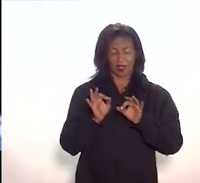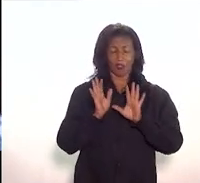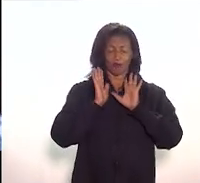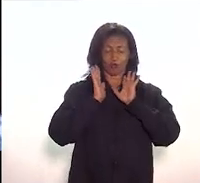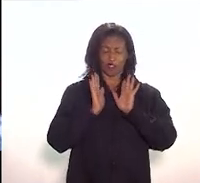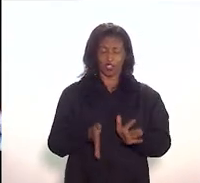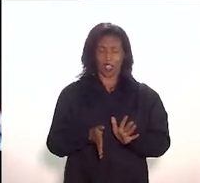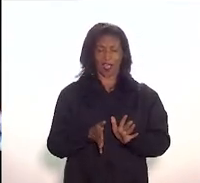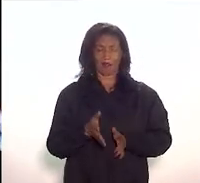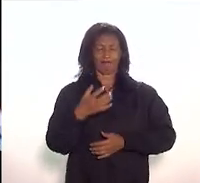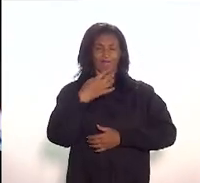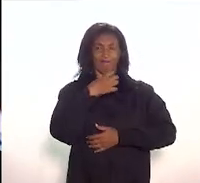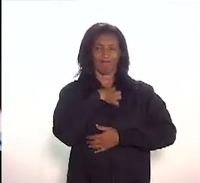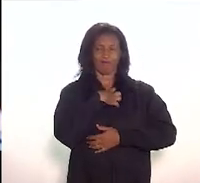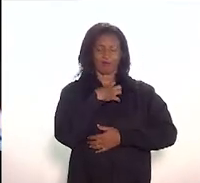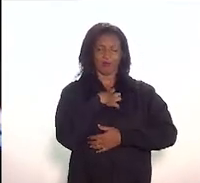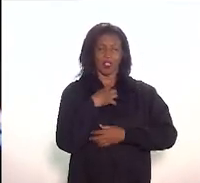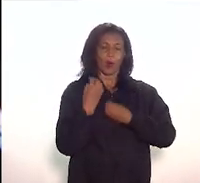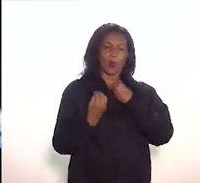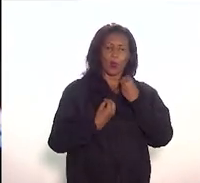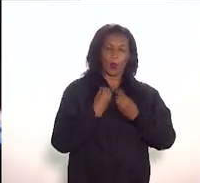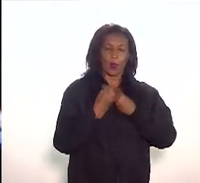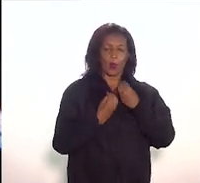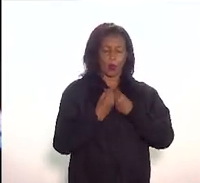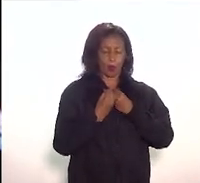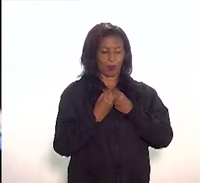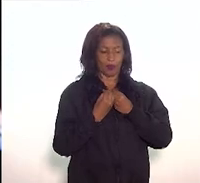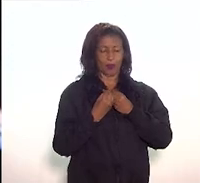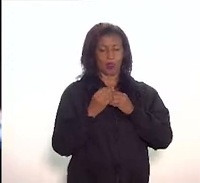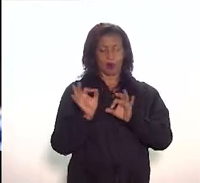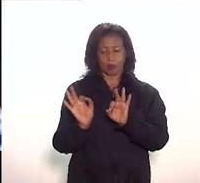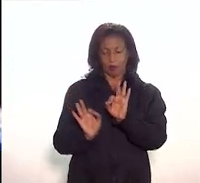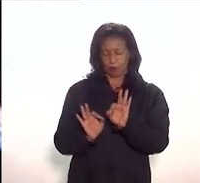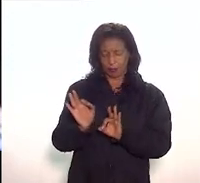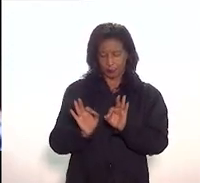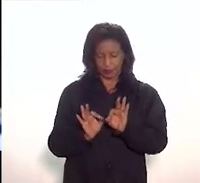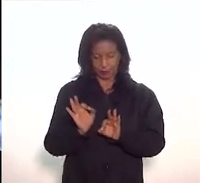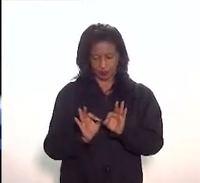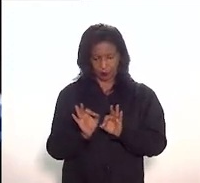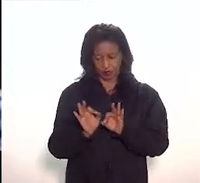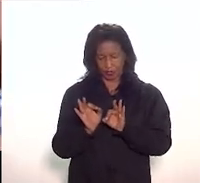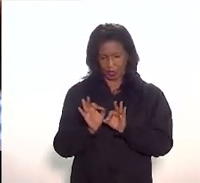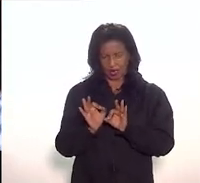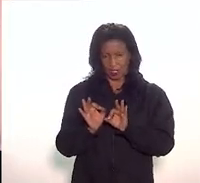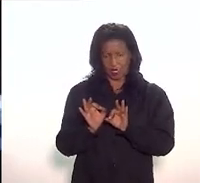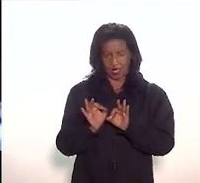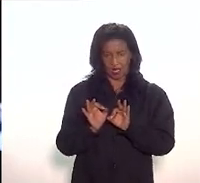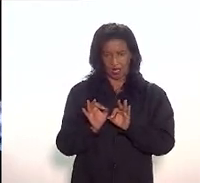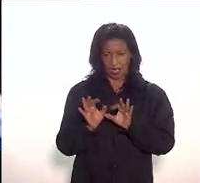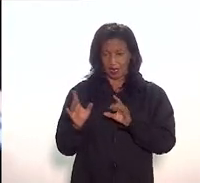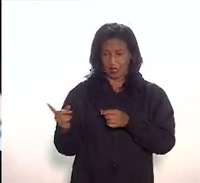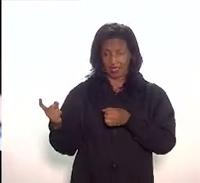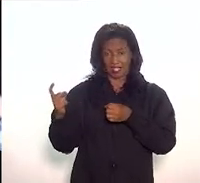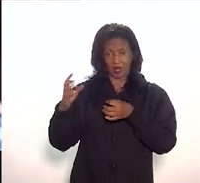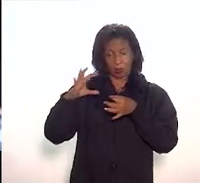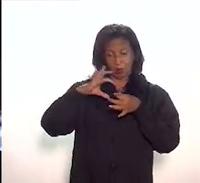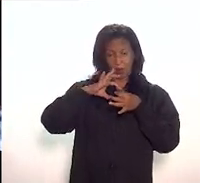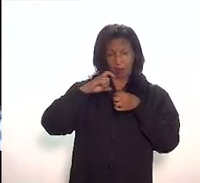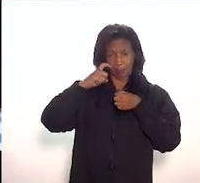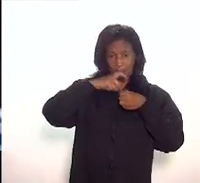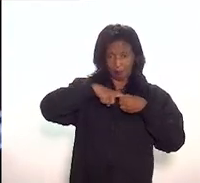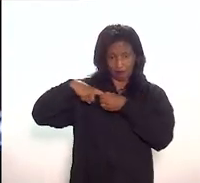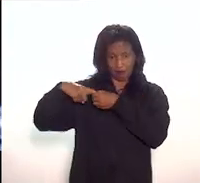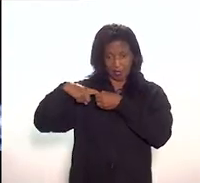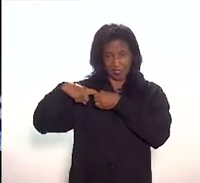Em que sentido? Esse projeto, quando esse projeto é elaborado, ele está vindo na esteira de uma parceria muito importante que foi